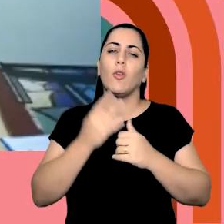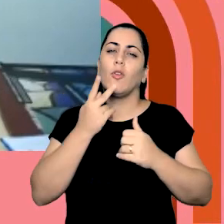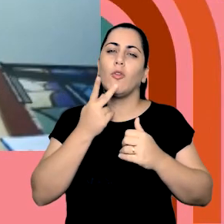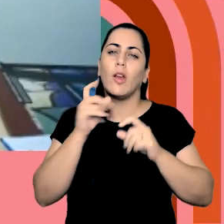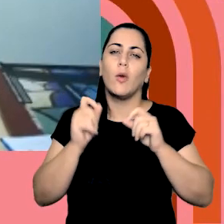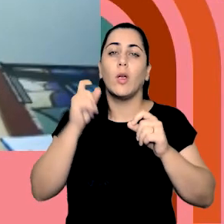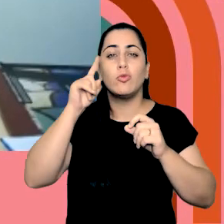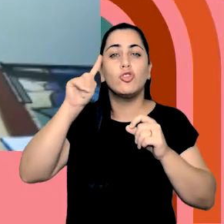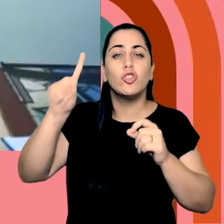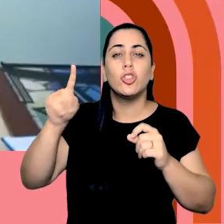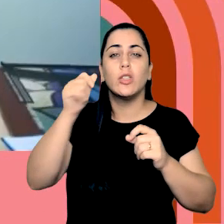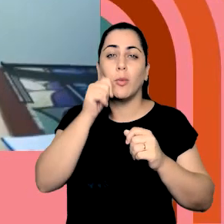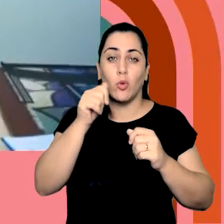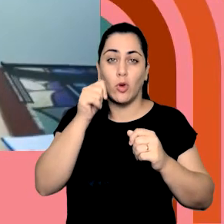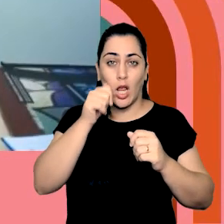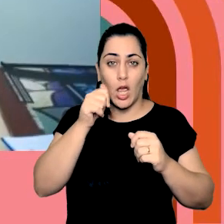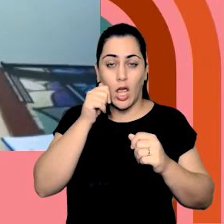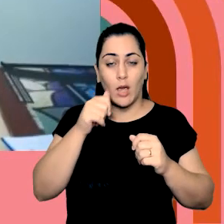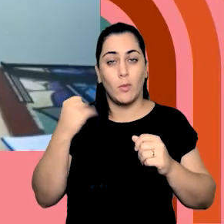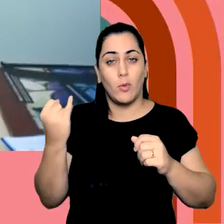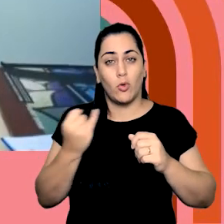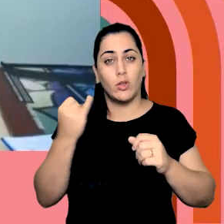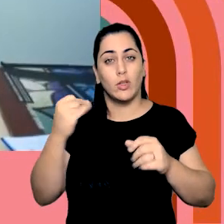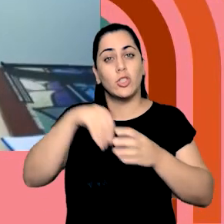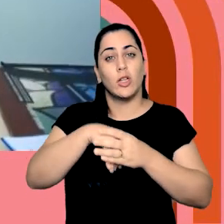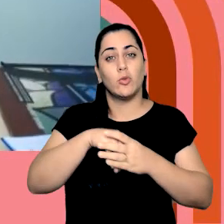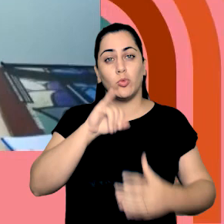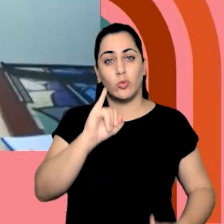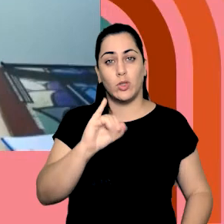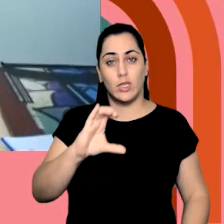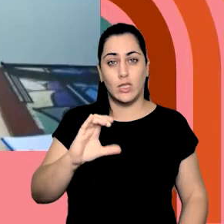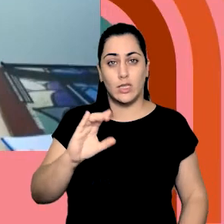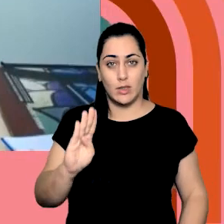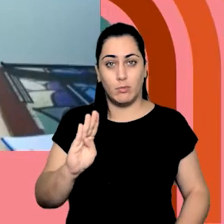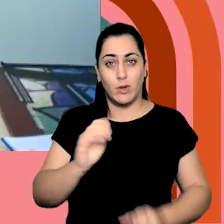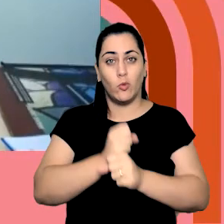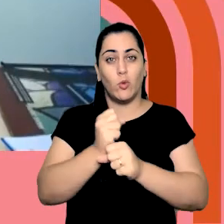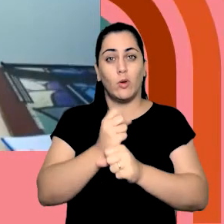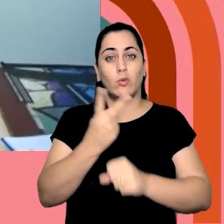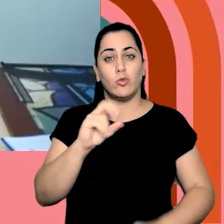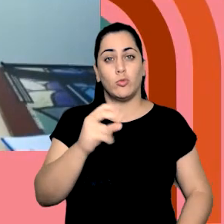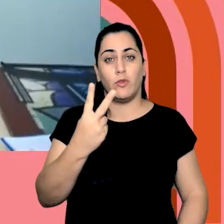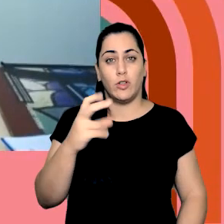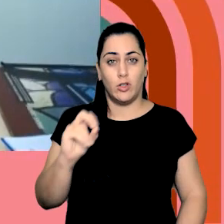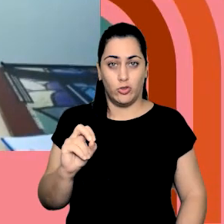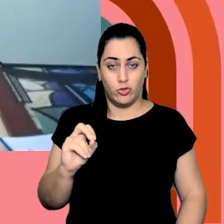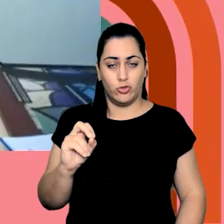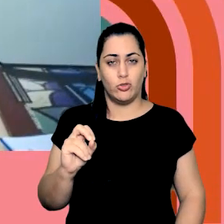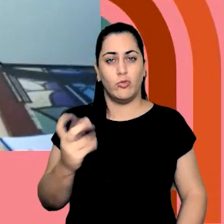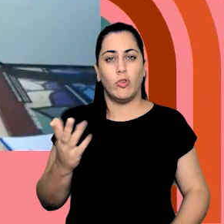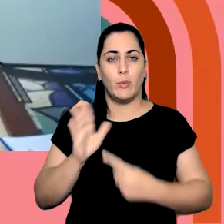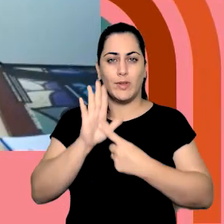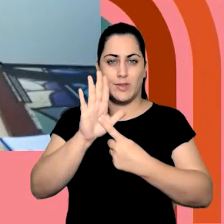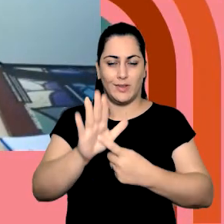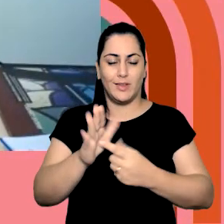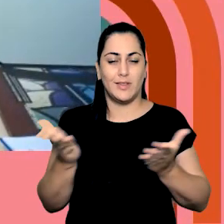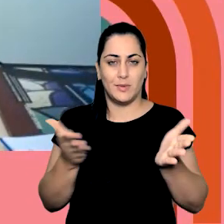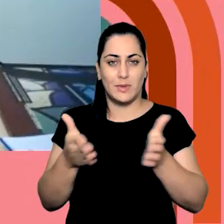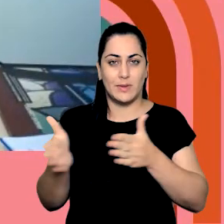representa o Dia da Mulher no ICB desse ano 2020. Vamos passar uma apresentação.